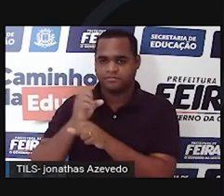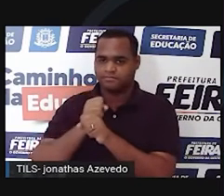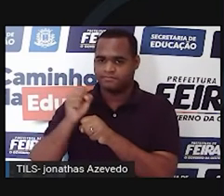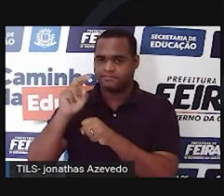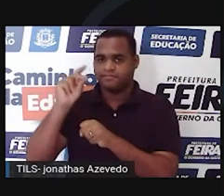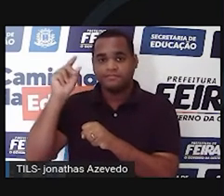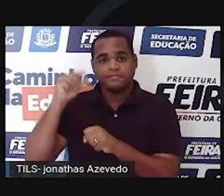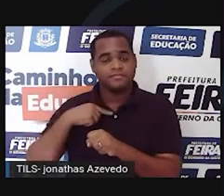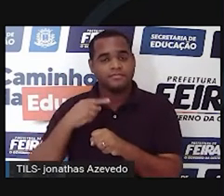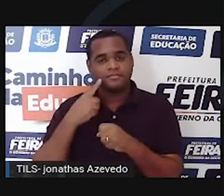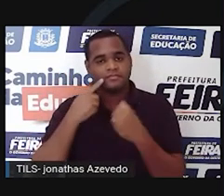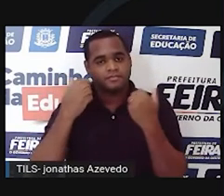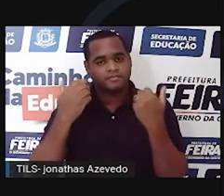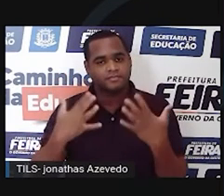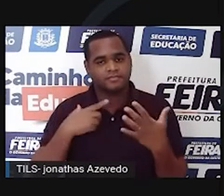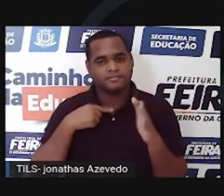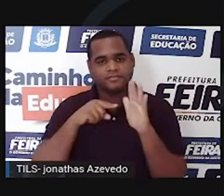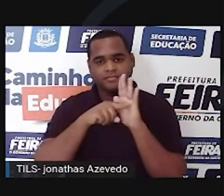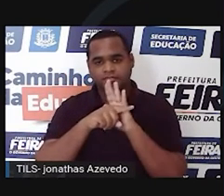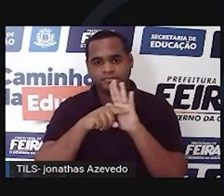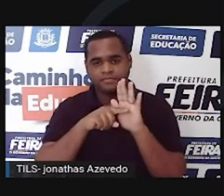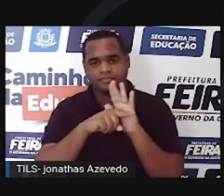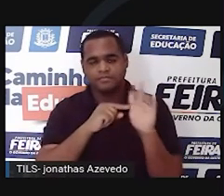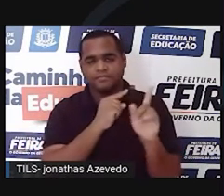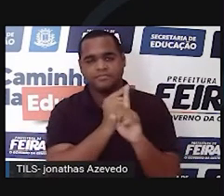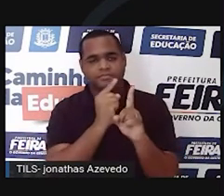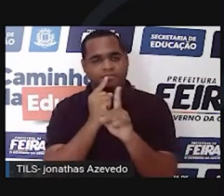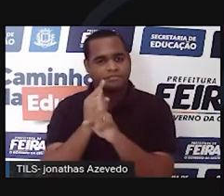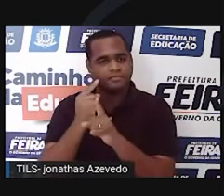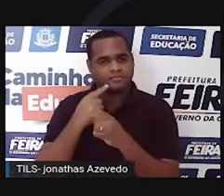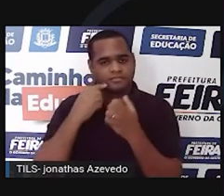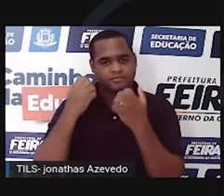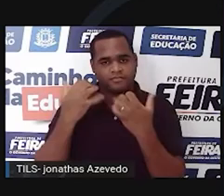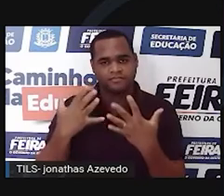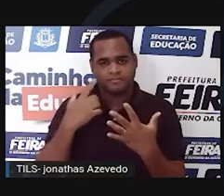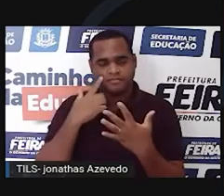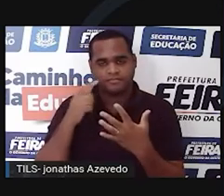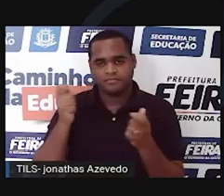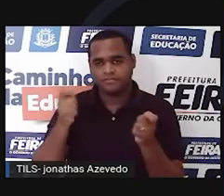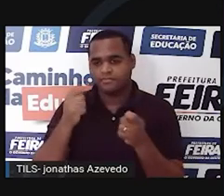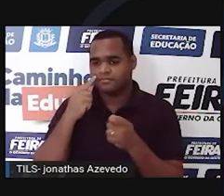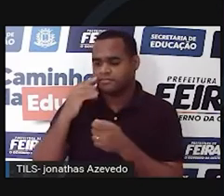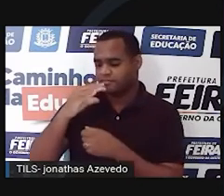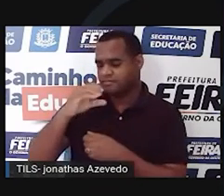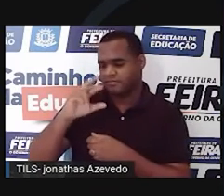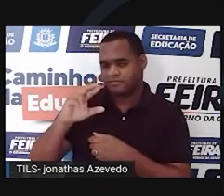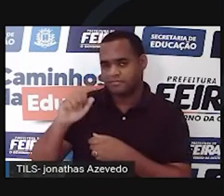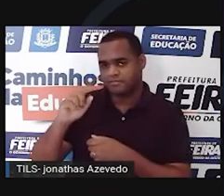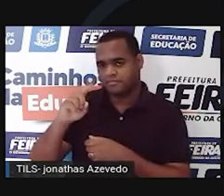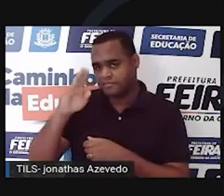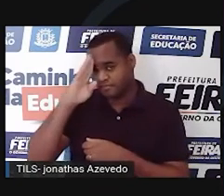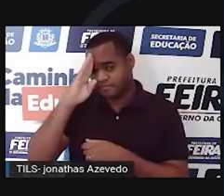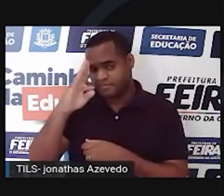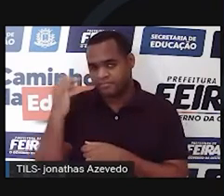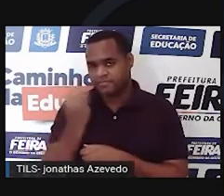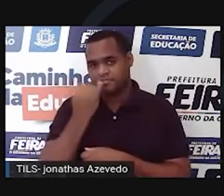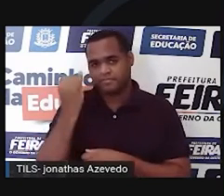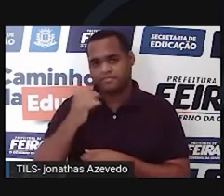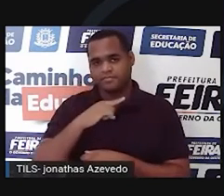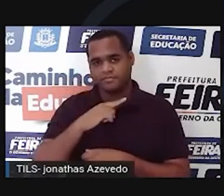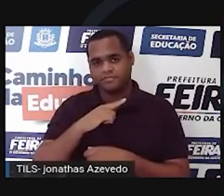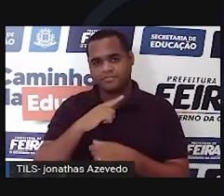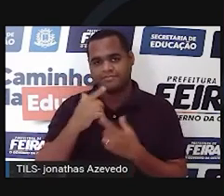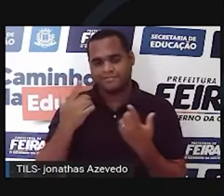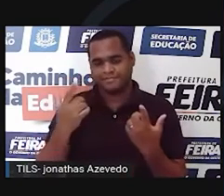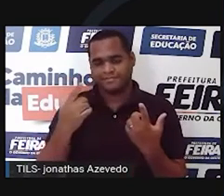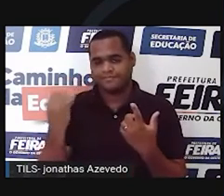desenvolvo pesquisas sobre a conservação do cerrado, a restauração do cerrado. O principal foco das minhas pesquisas